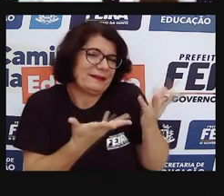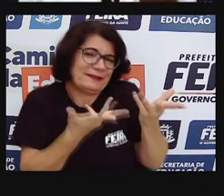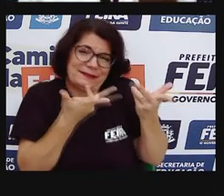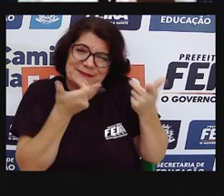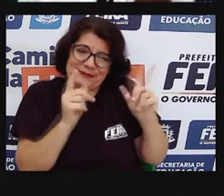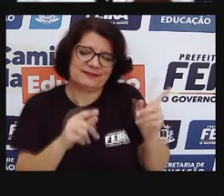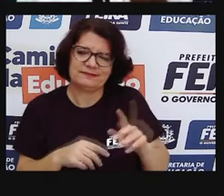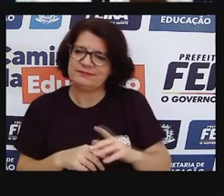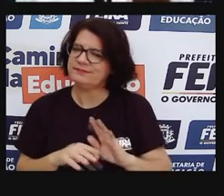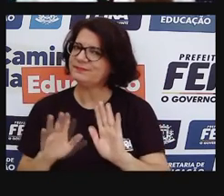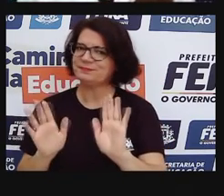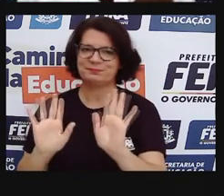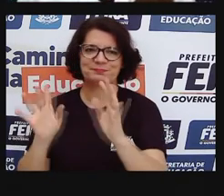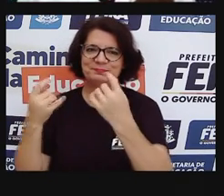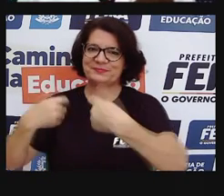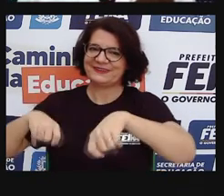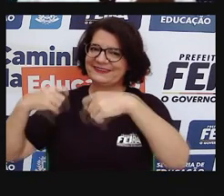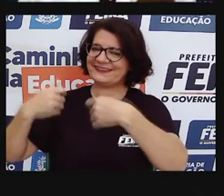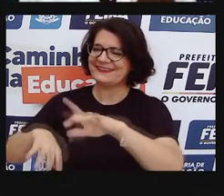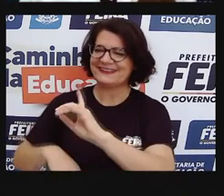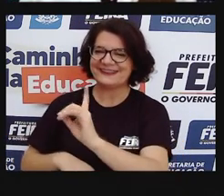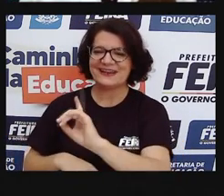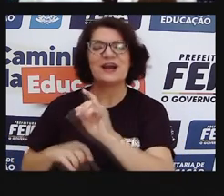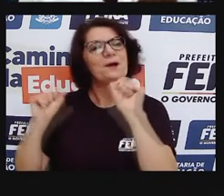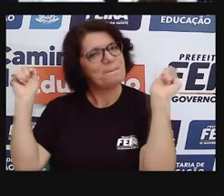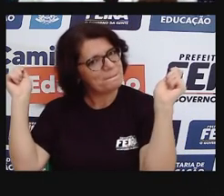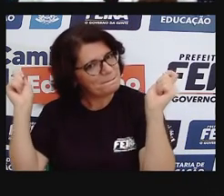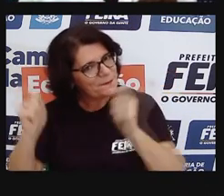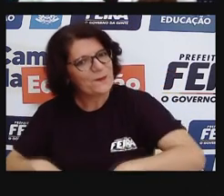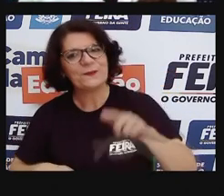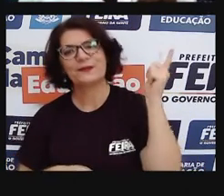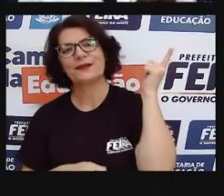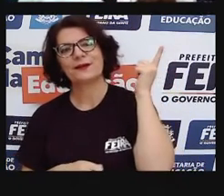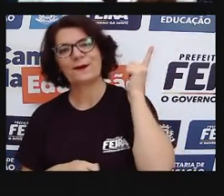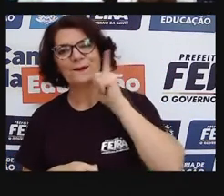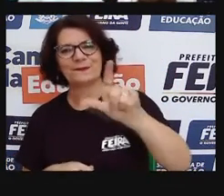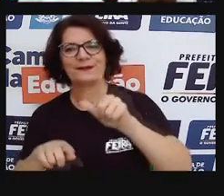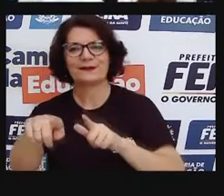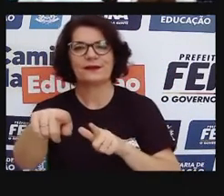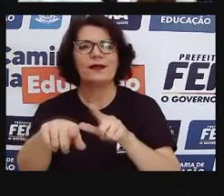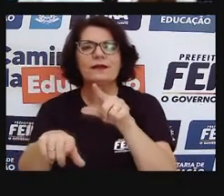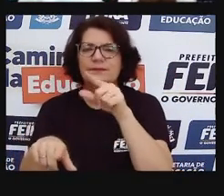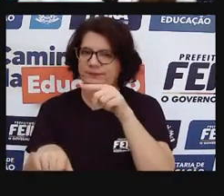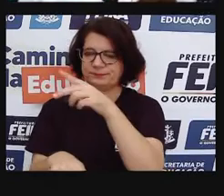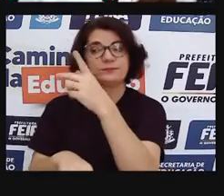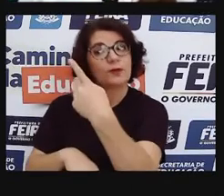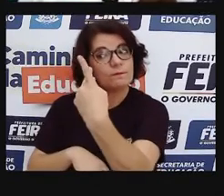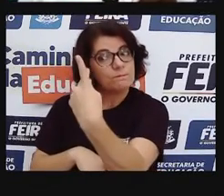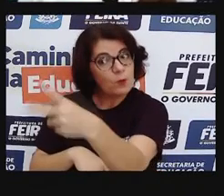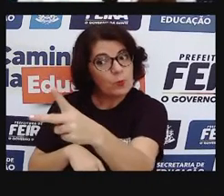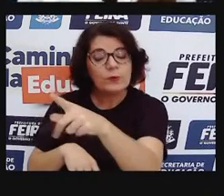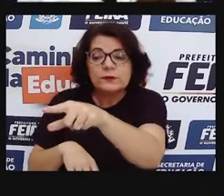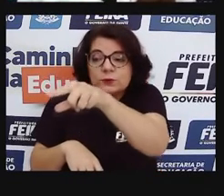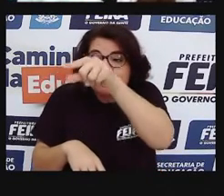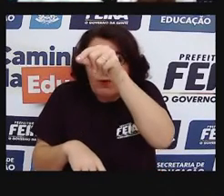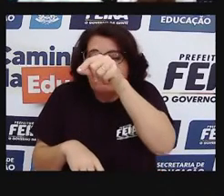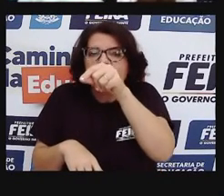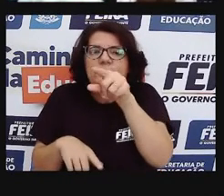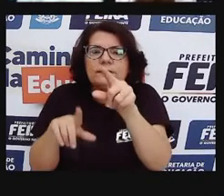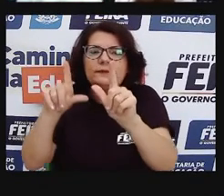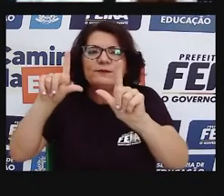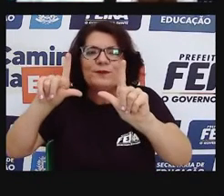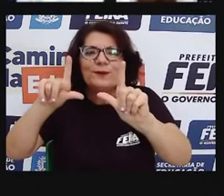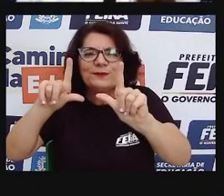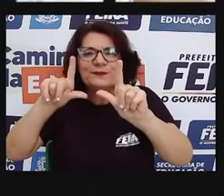precisa ser artista pra gente tentar. Ó, você vai escolher uma dessas telas que eu mostrei aqui agora,